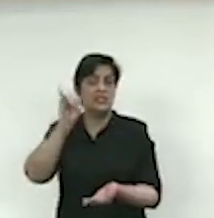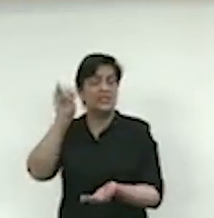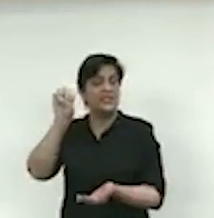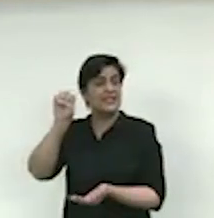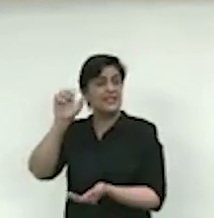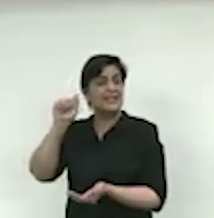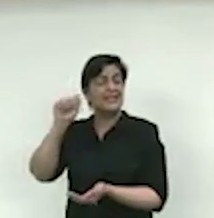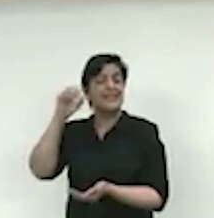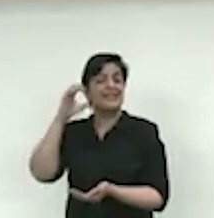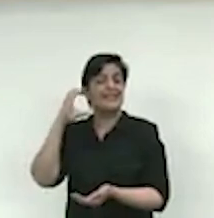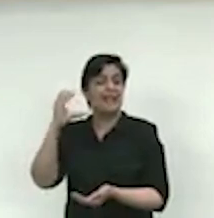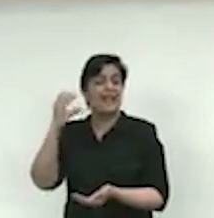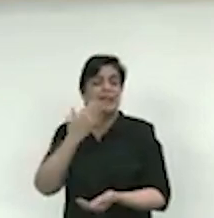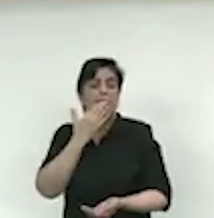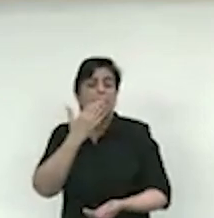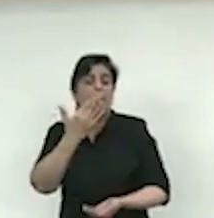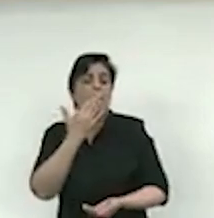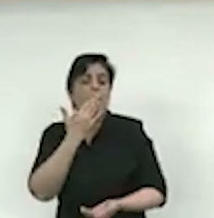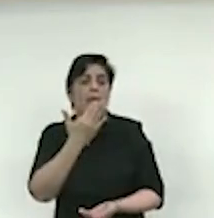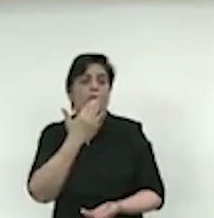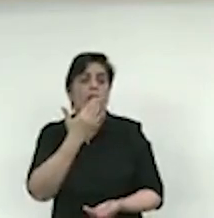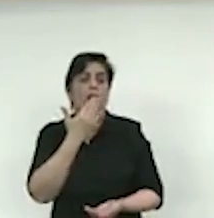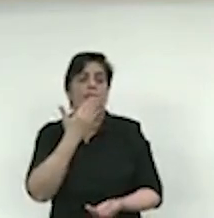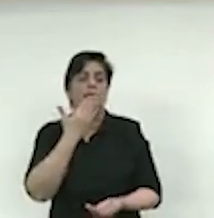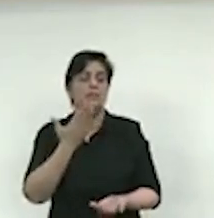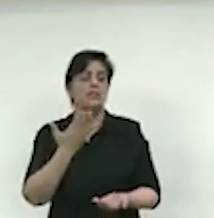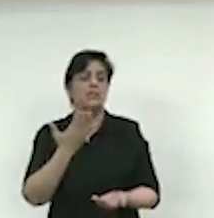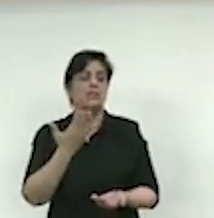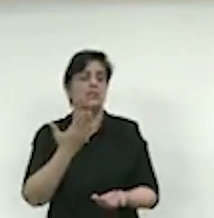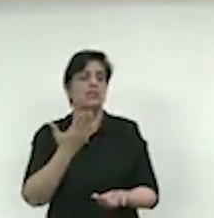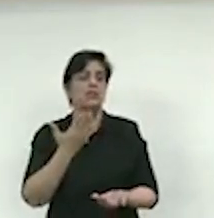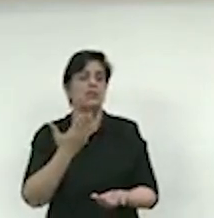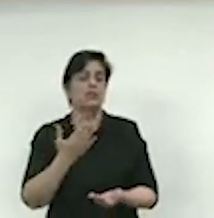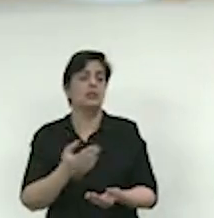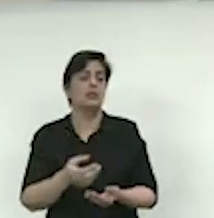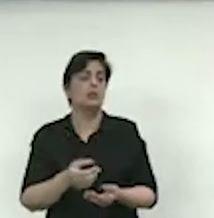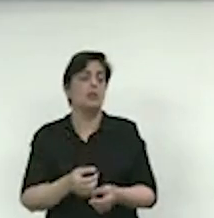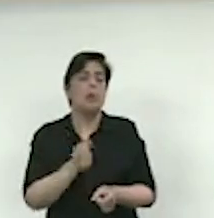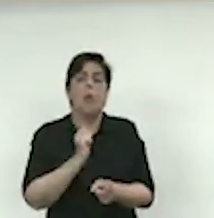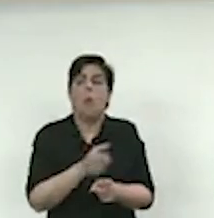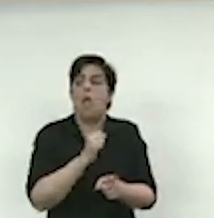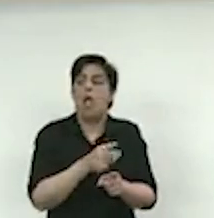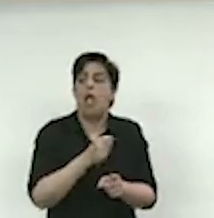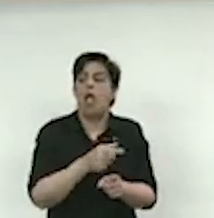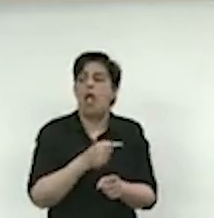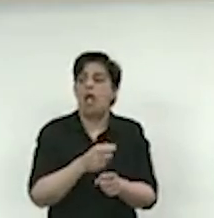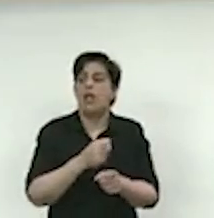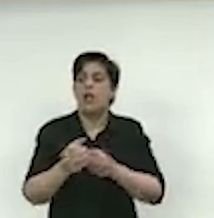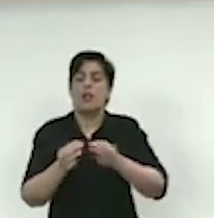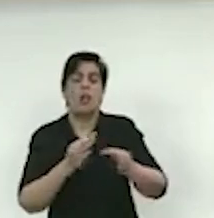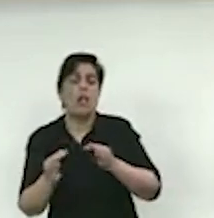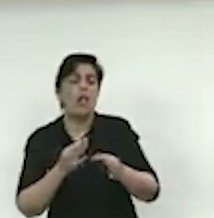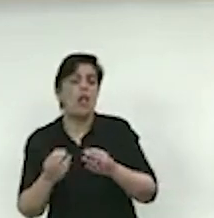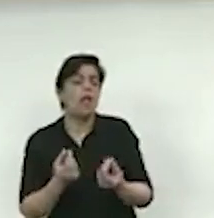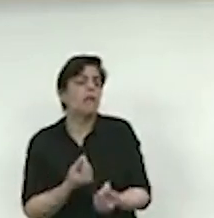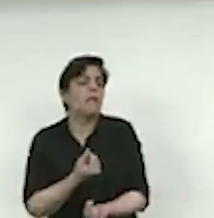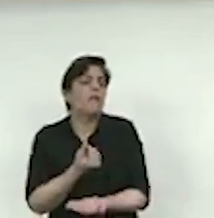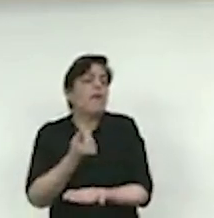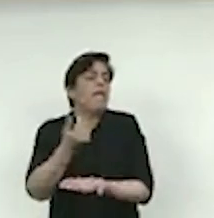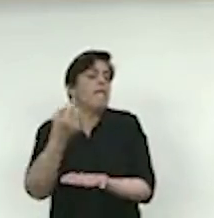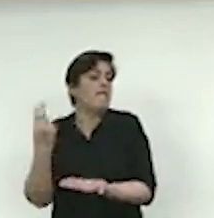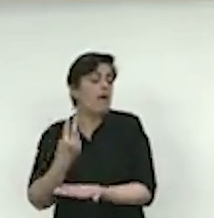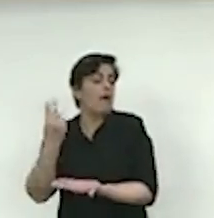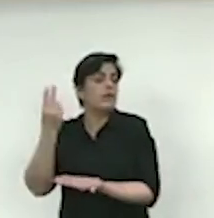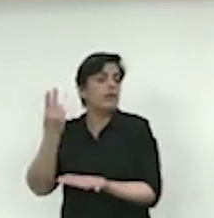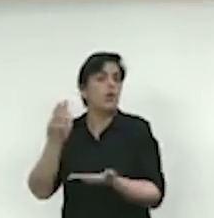bem pouco tempo, ficava pedindo, o reajuste de aluguel, que começou lá com 19 mil e hoje a Prefeitura